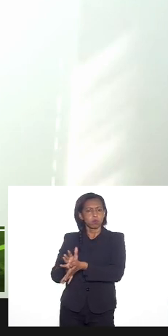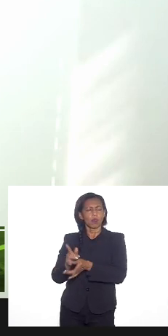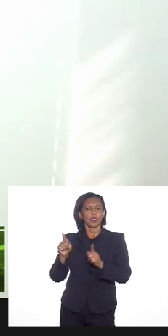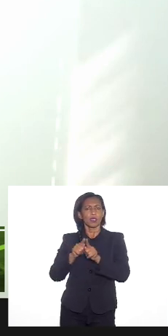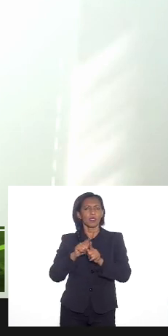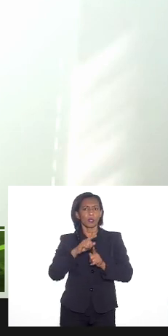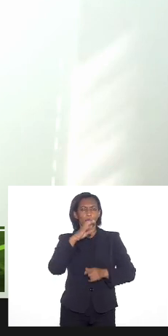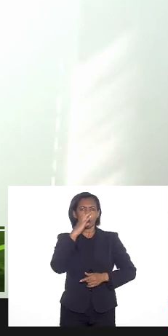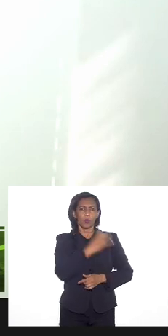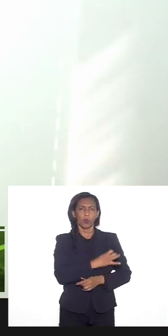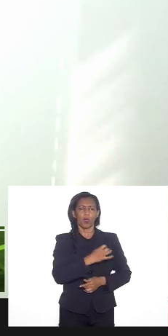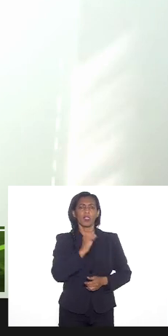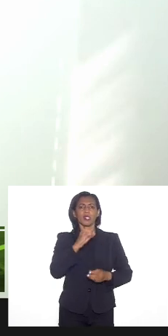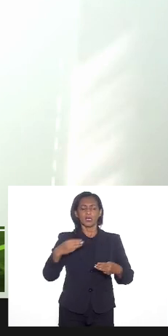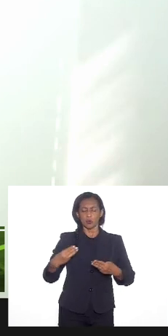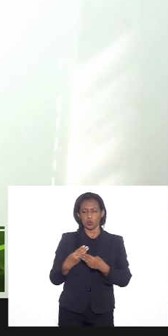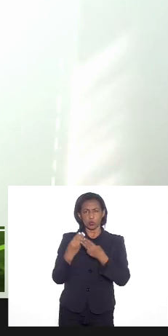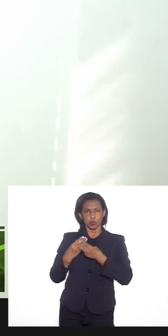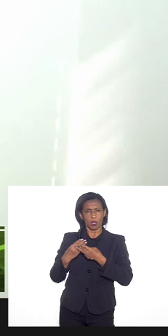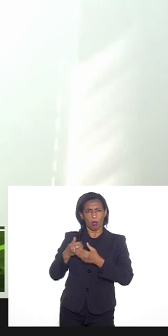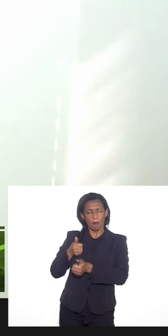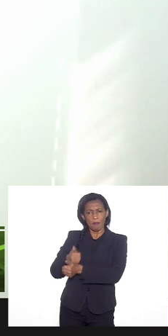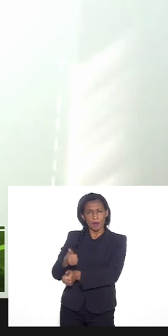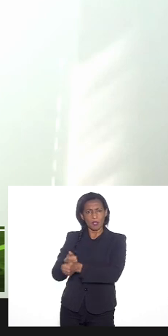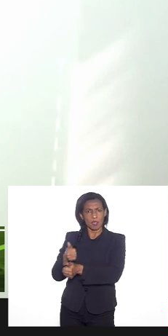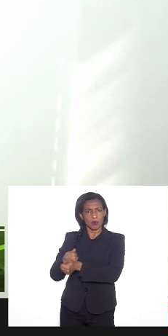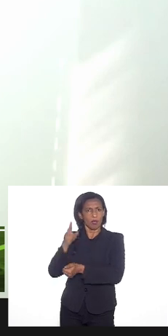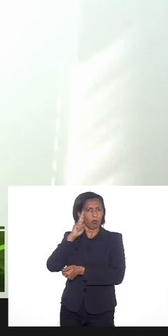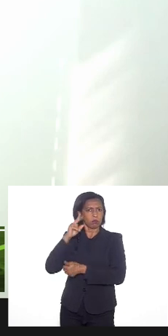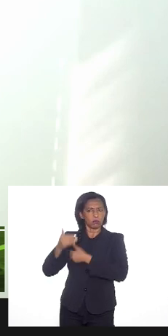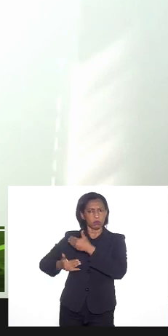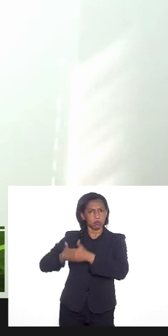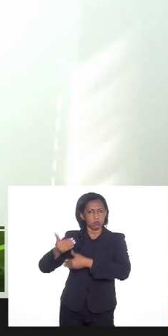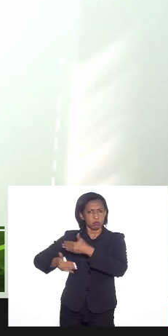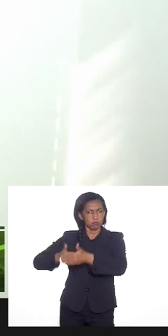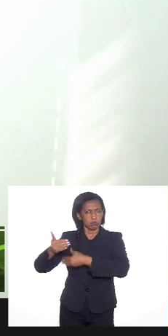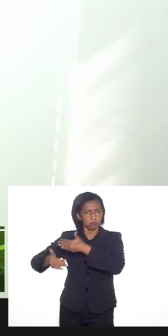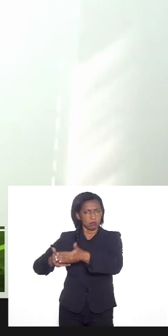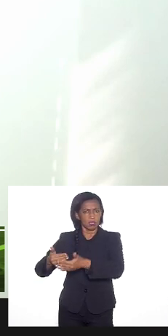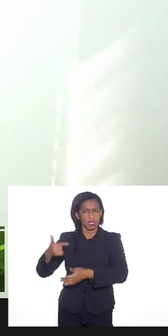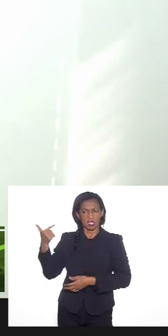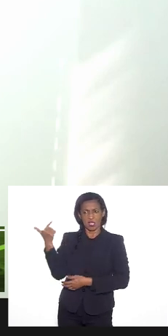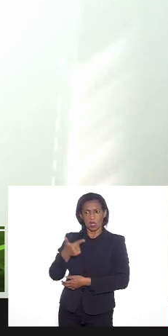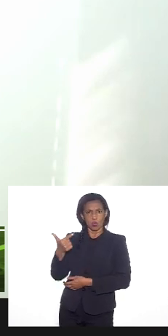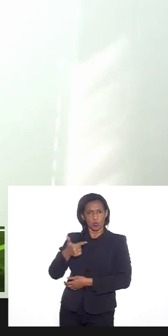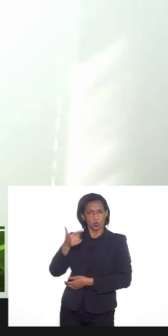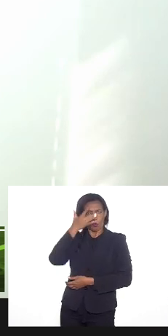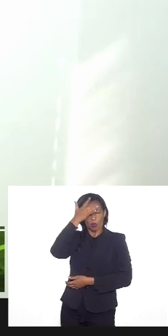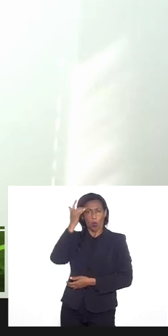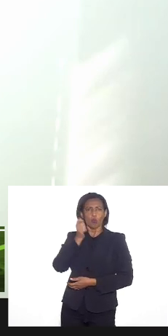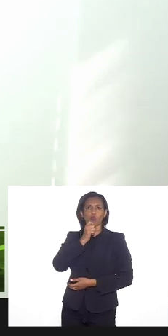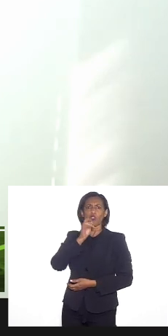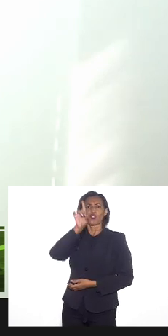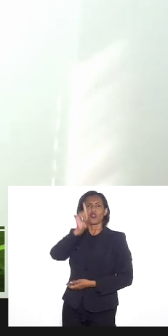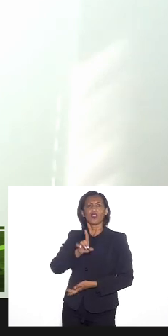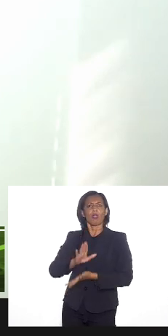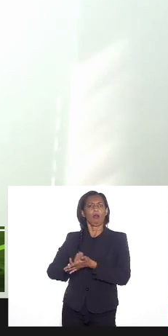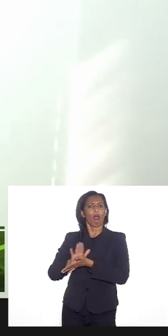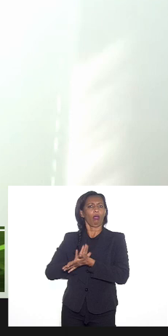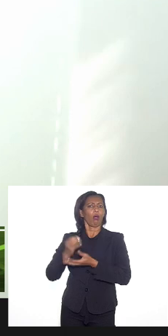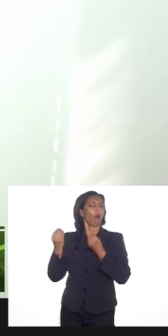os judeus são perseguidos ao longo da história cidadão de segunda categoria sem direitos como podem ser